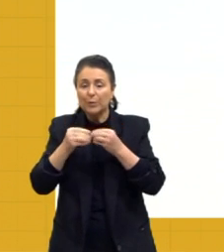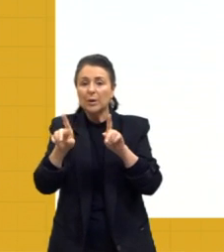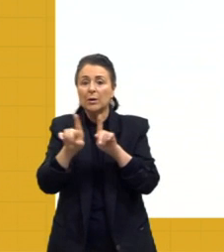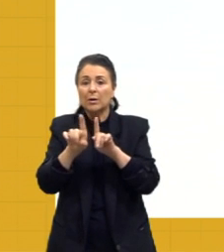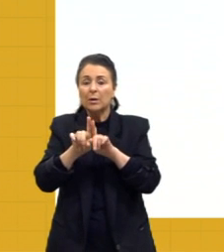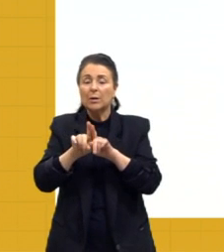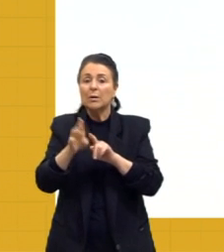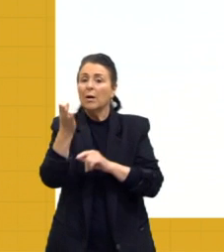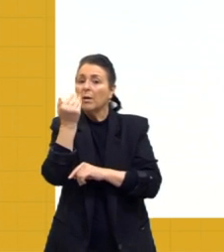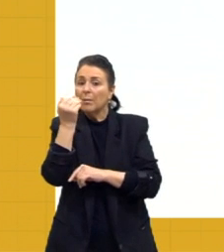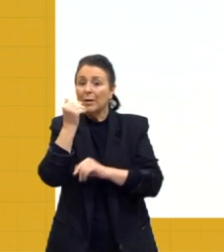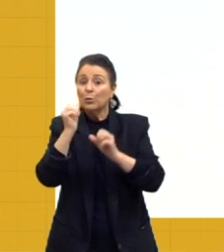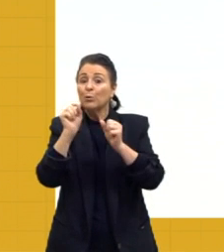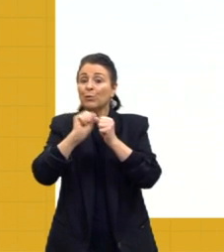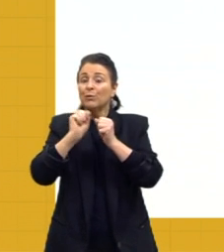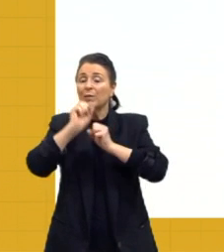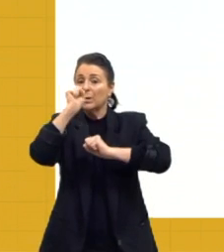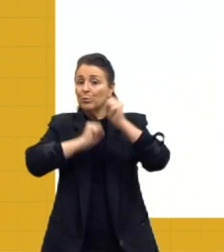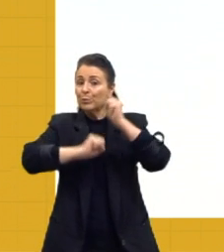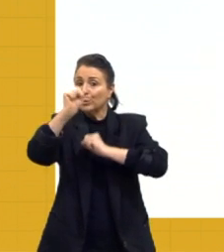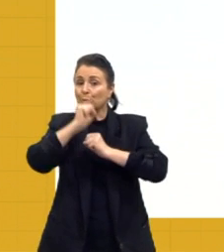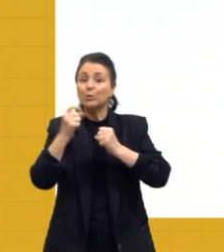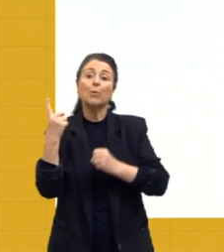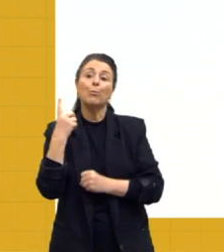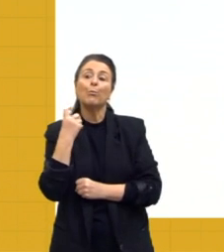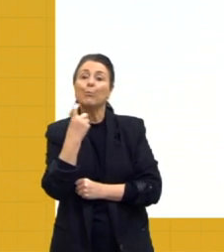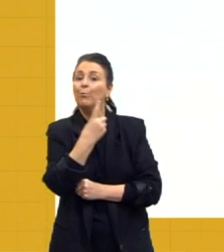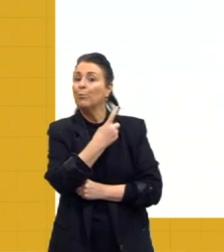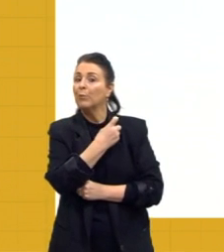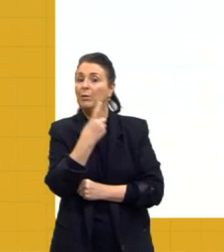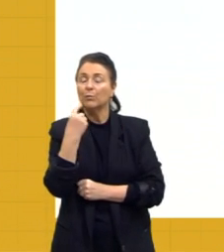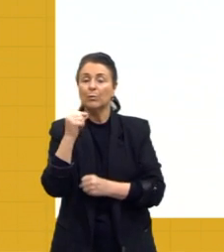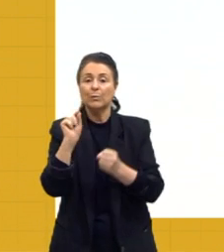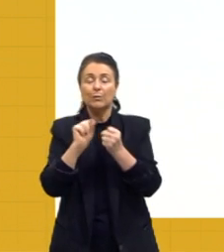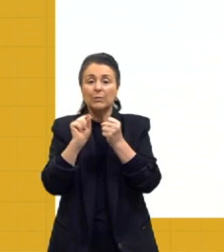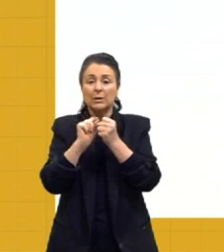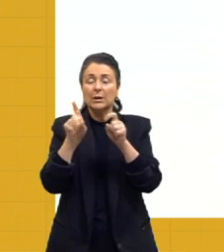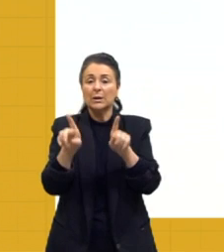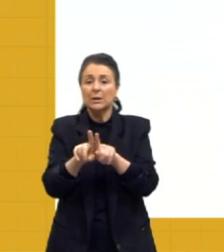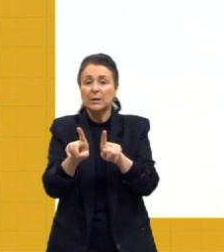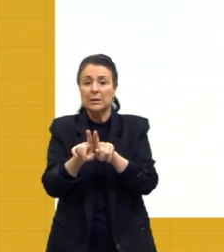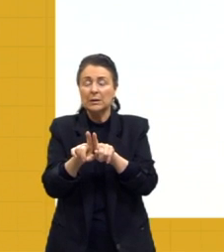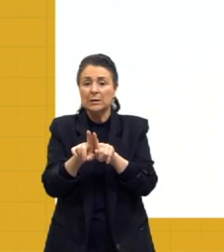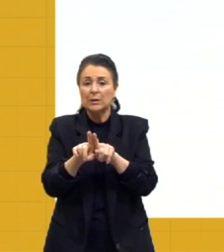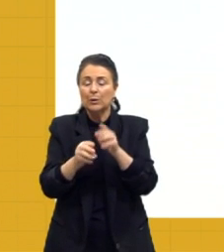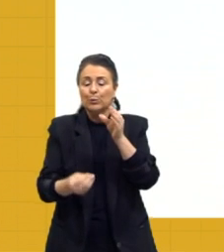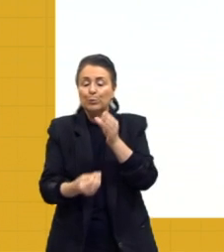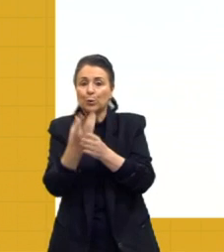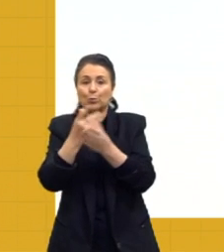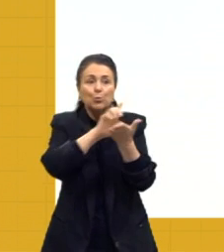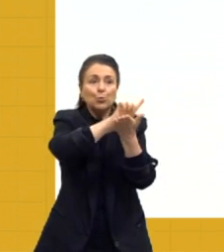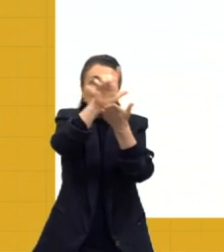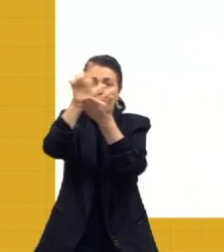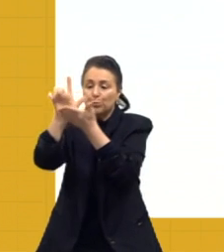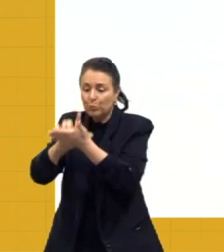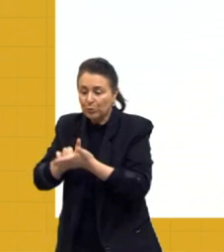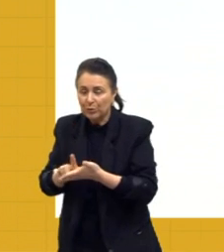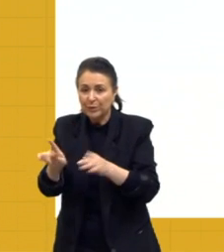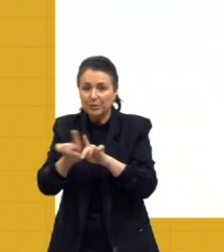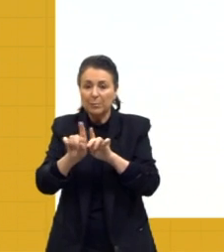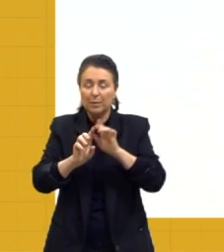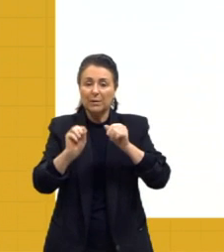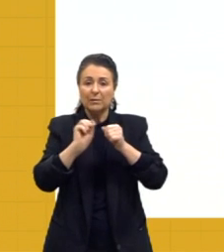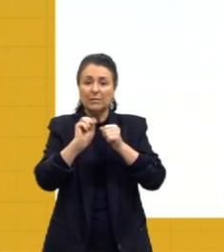industrializados em gerais, no setor de perfumaria, na fabricação de produtos de higiene, na